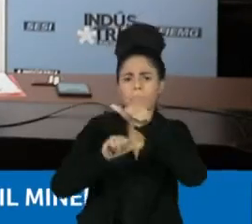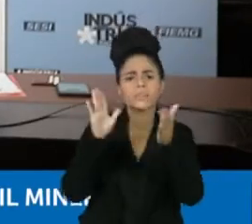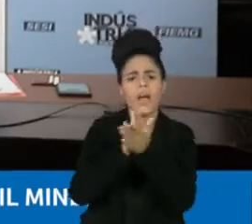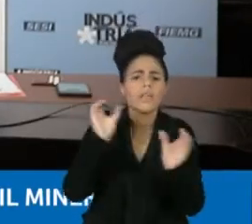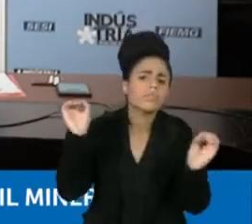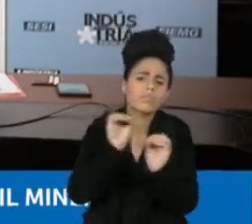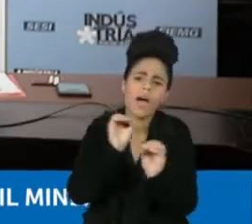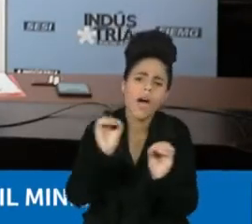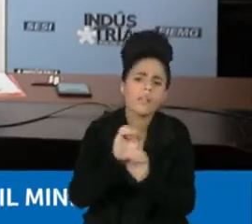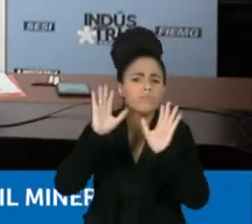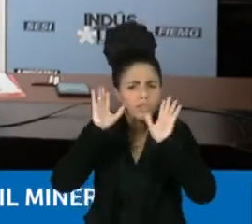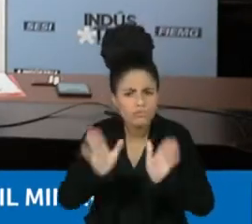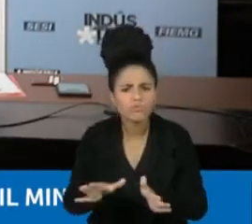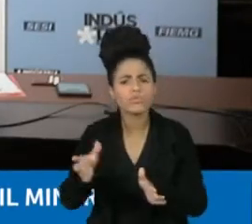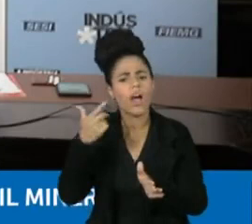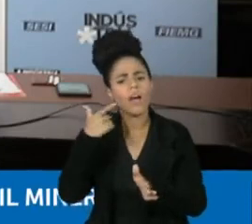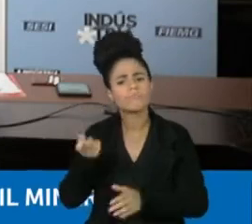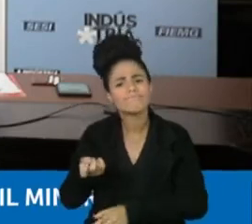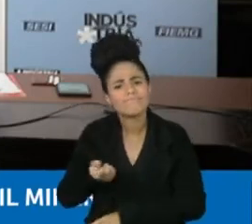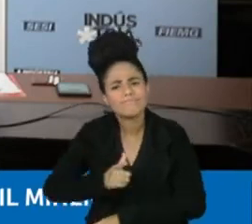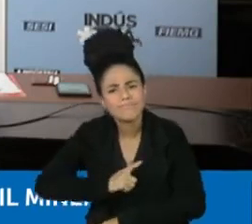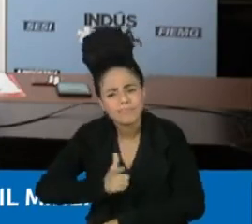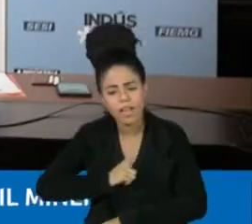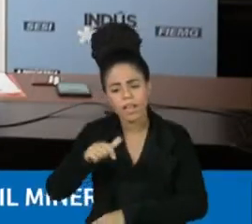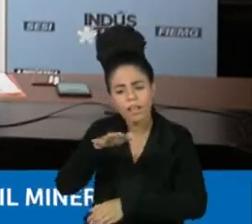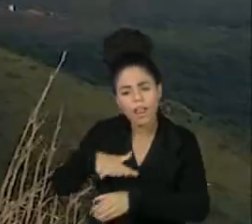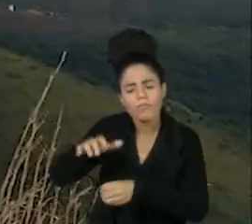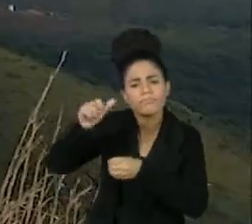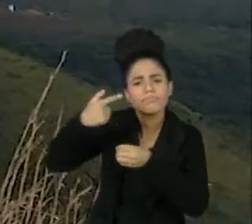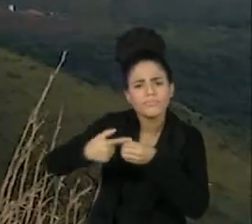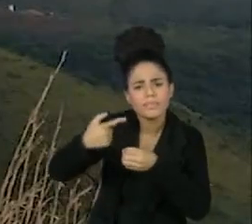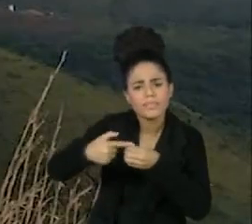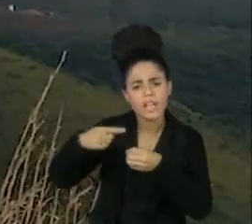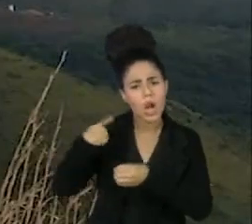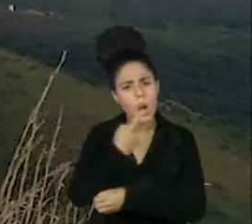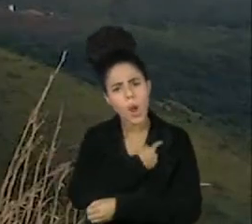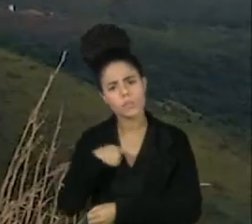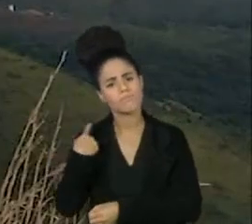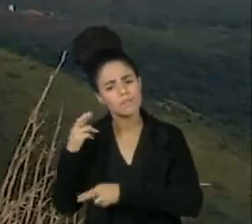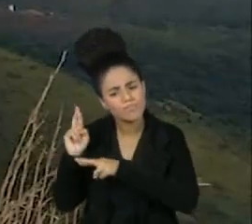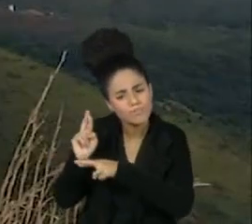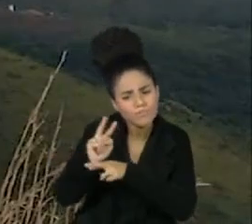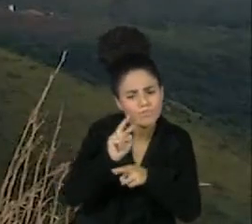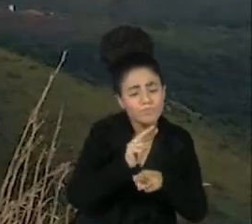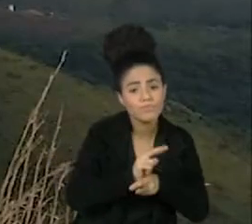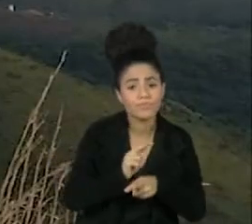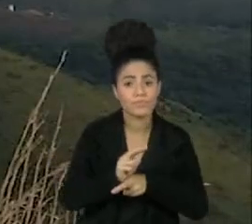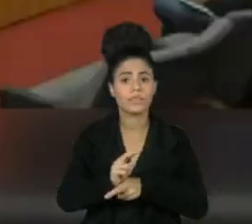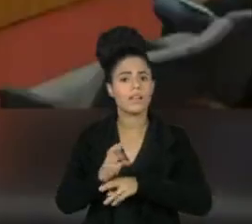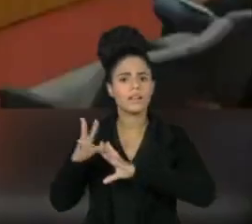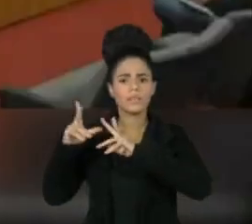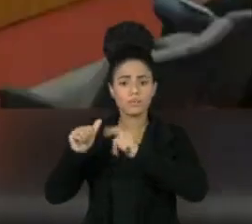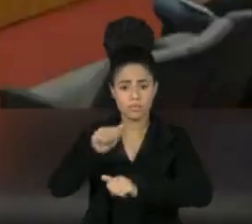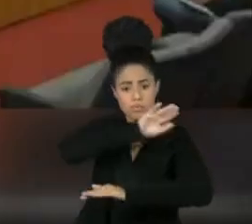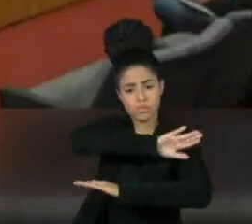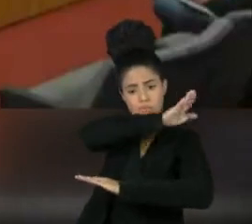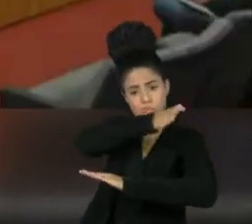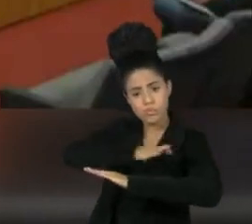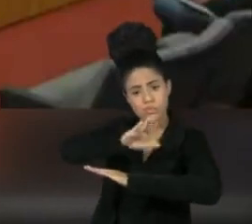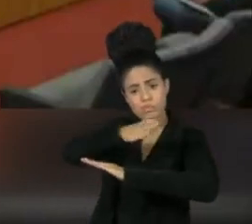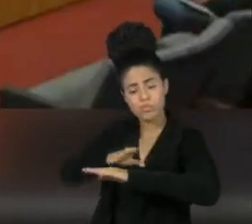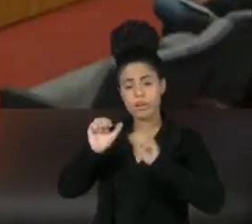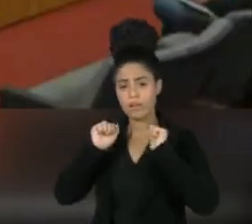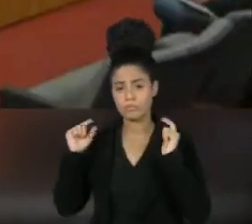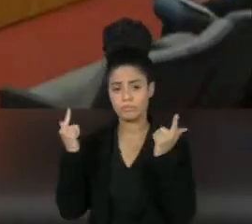um patrimônio moral e também afetivo de todos nós. Apenas parte da serra é tombada. A Assembleia